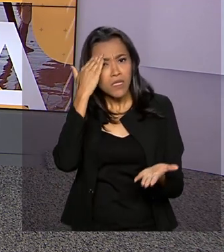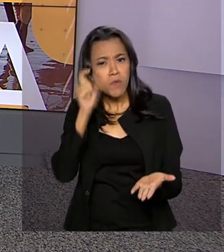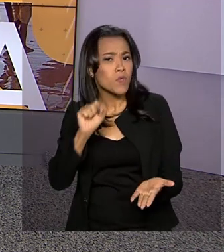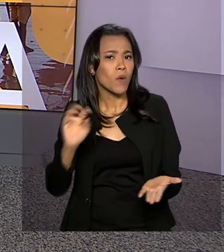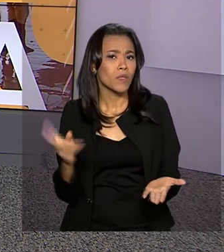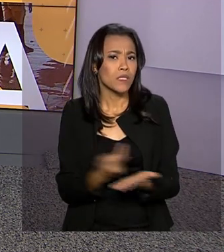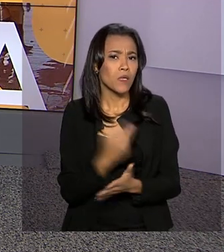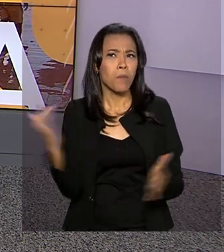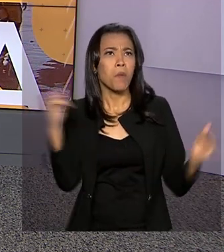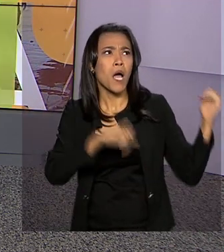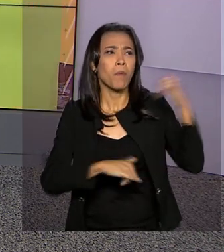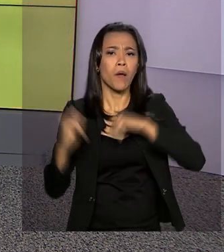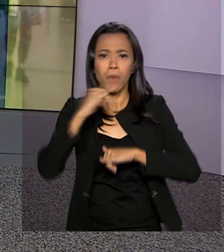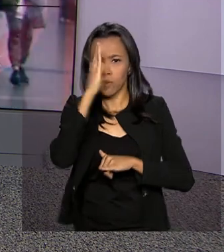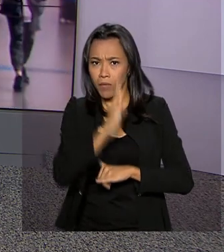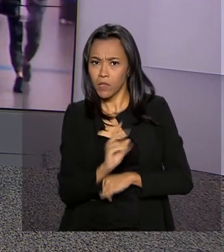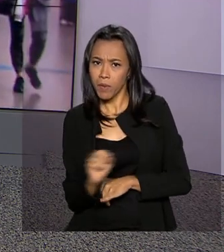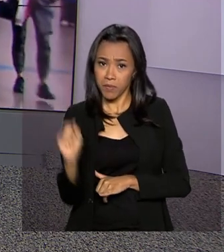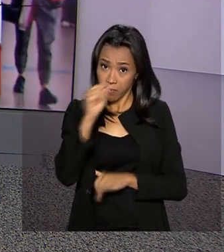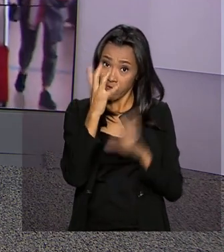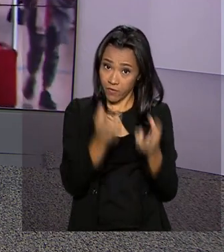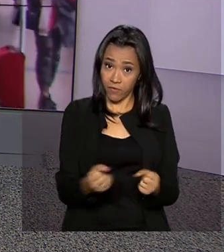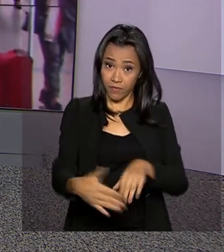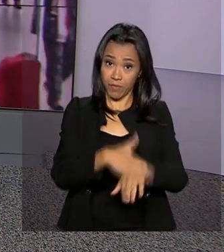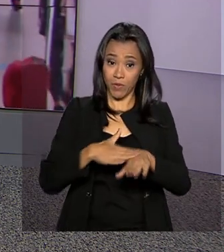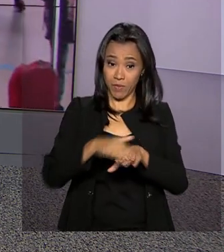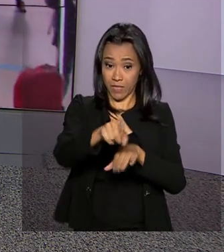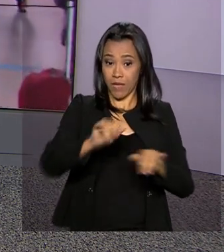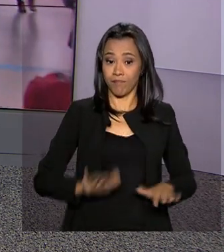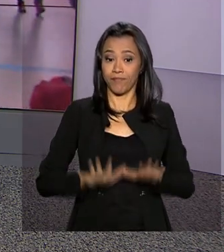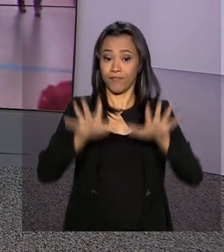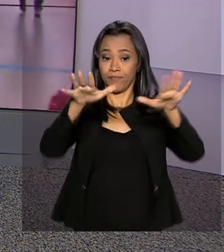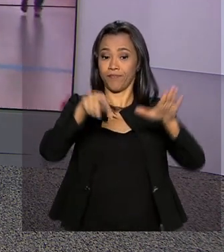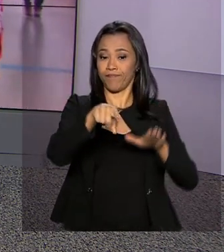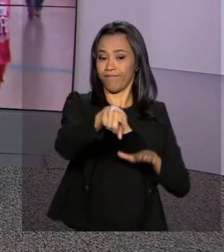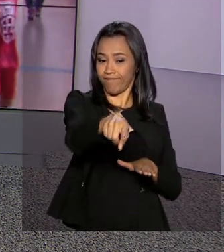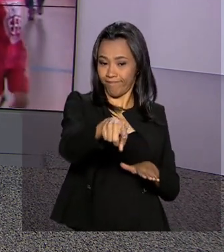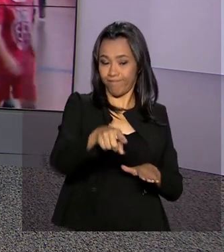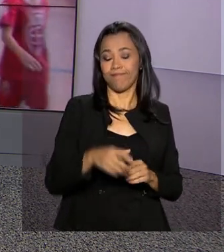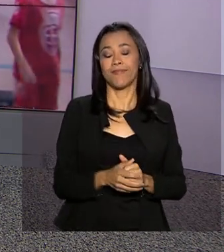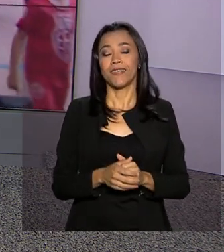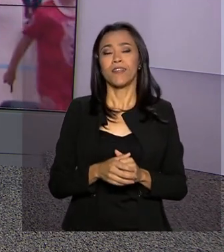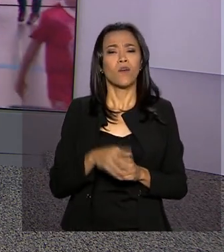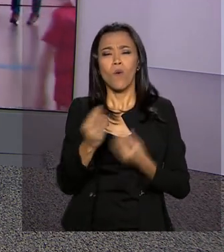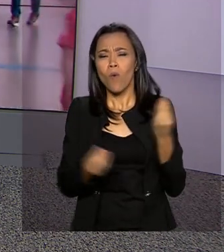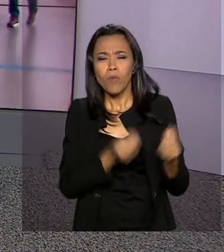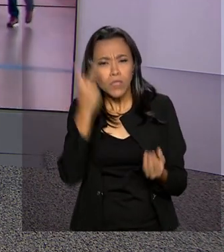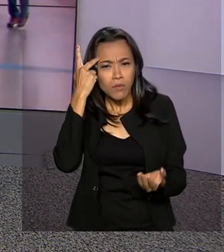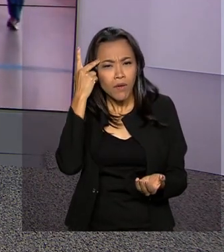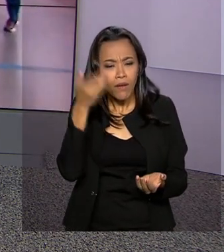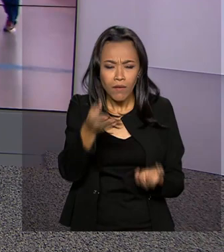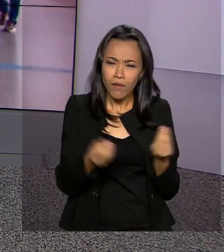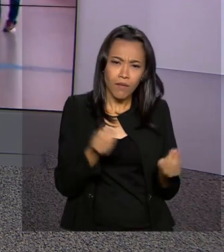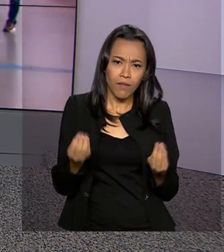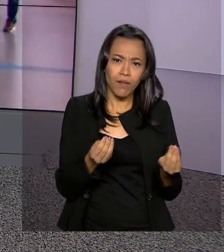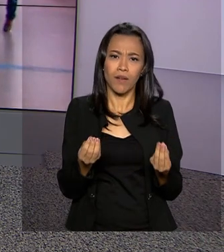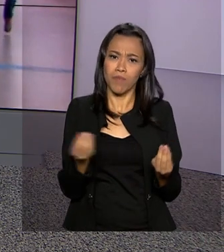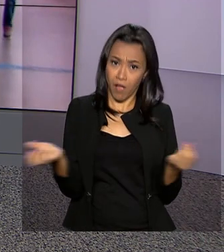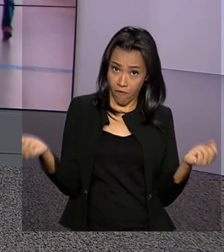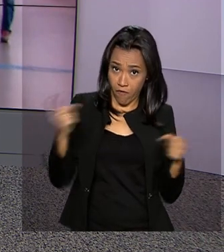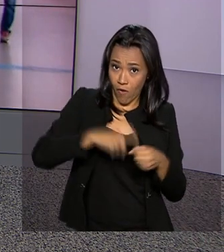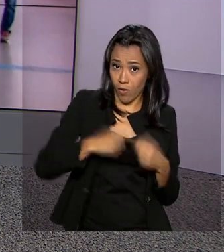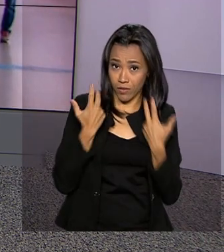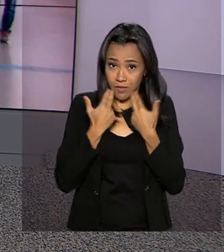aeroportos, a gente vai conversar agora com o Ricardo Ferraz. Está lá em Guarulhos, o maior aeroporto do país. Ricardo, como é que está a movimentação por aí? Volta